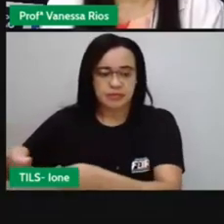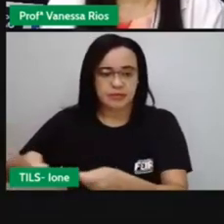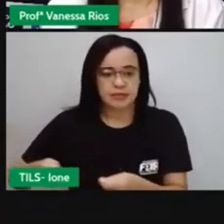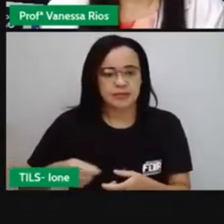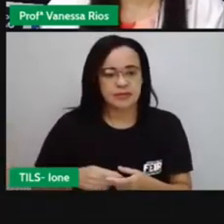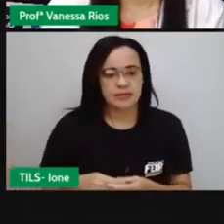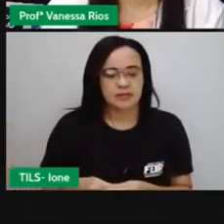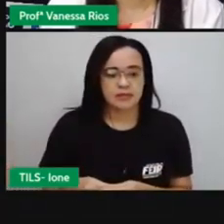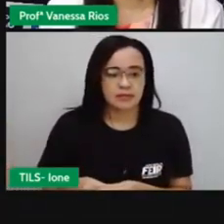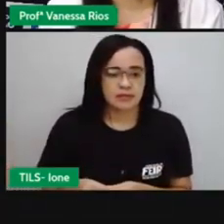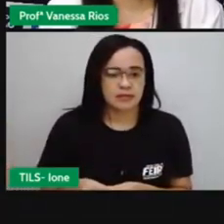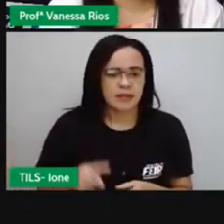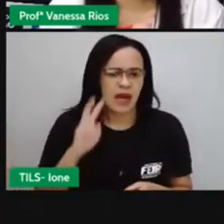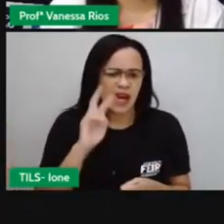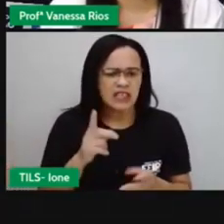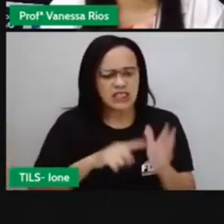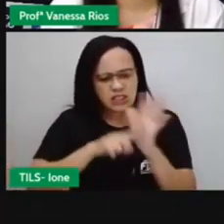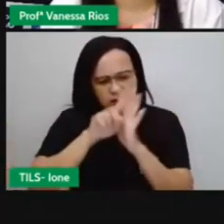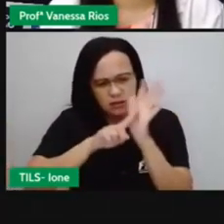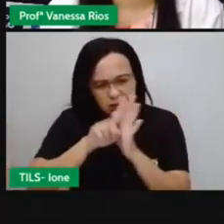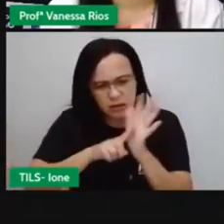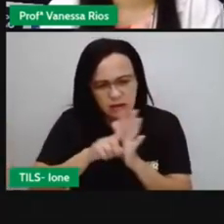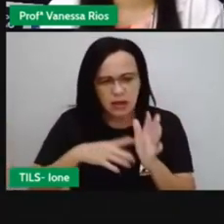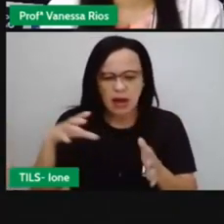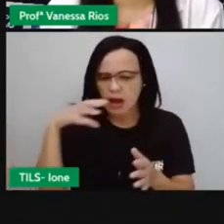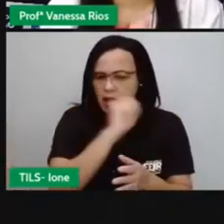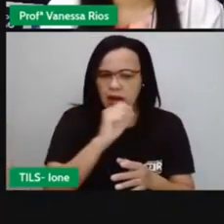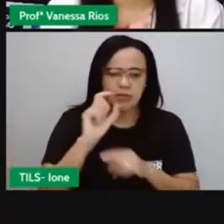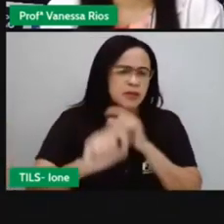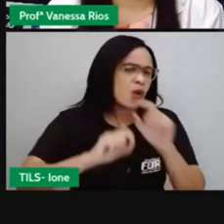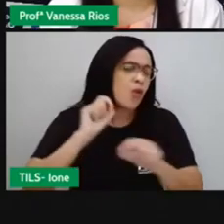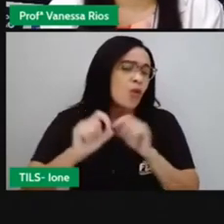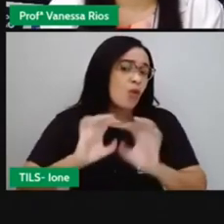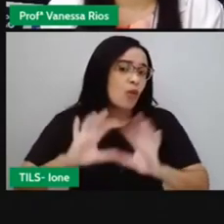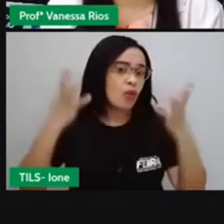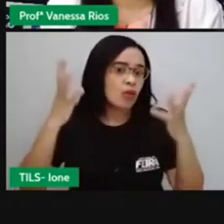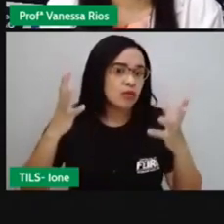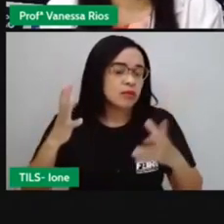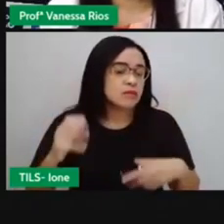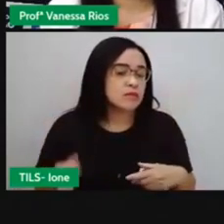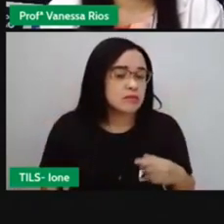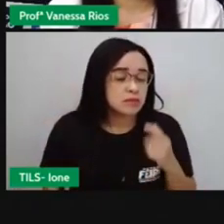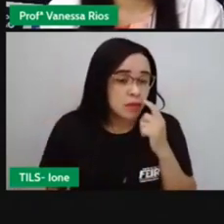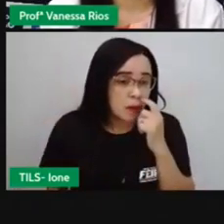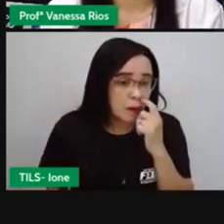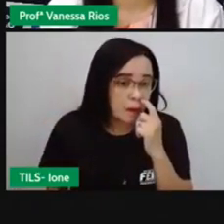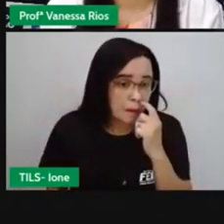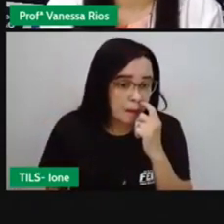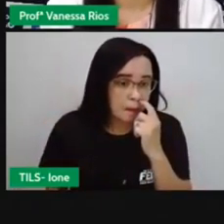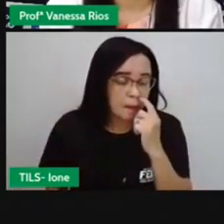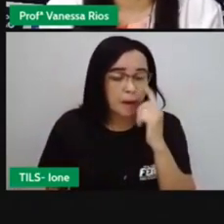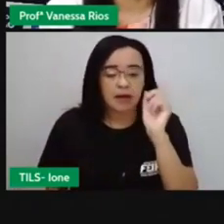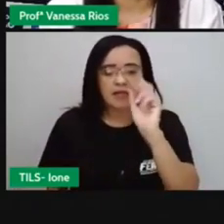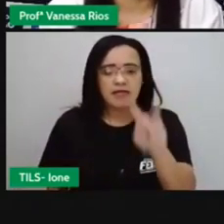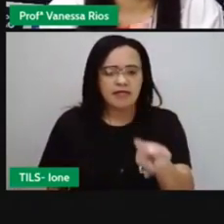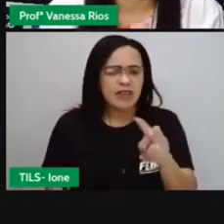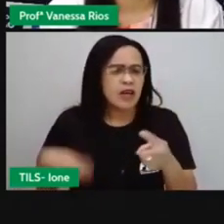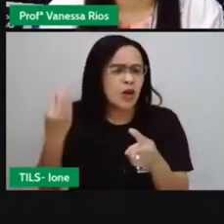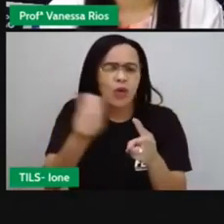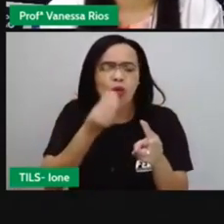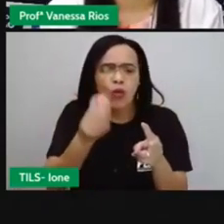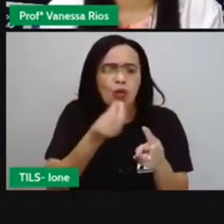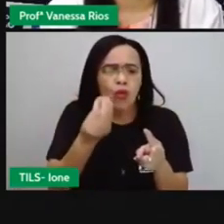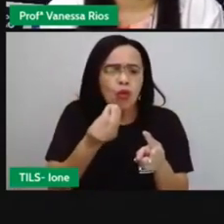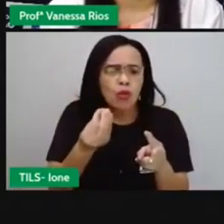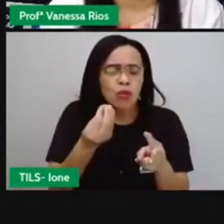A gente faz uma análise rápida aí do que pode estar acontecendo, né? Como é que você interpretaria? Como é que você entenderia aí essa